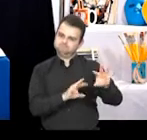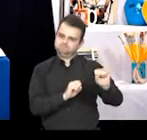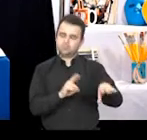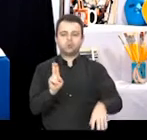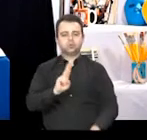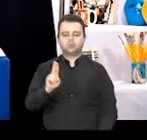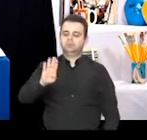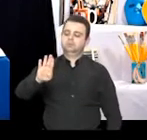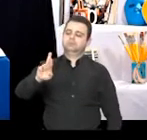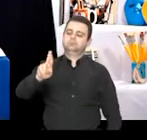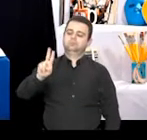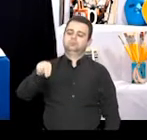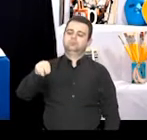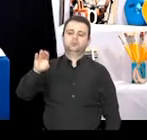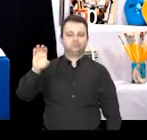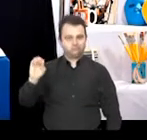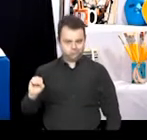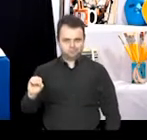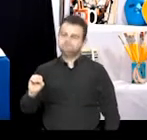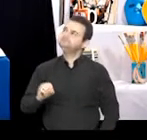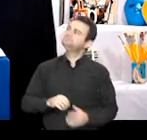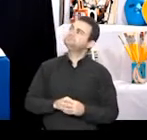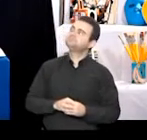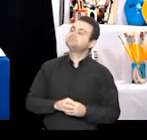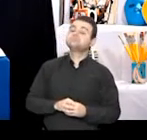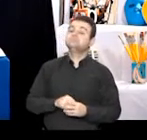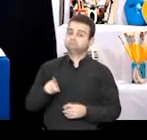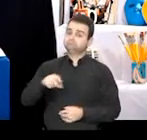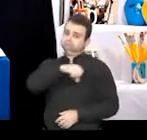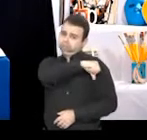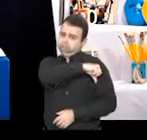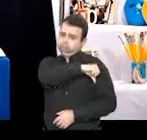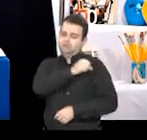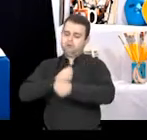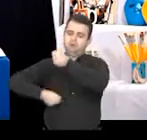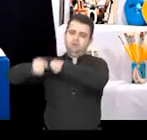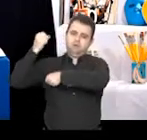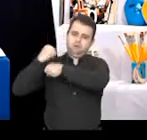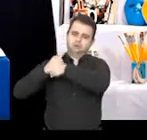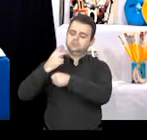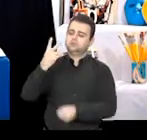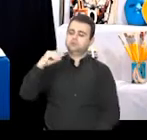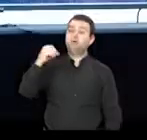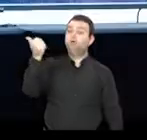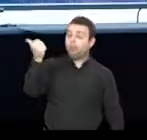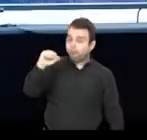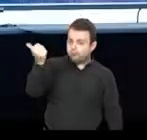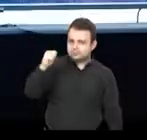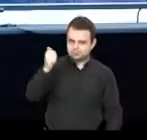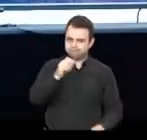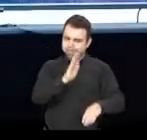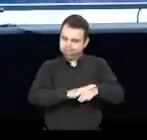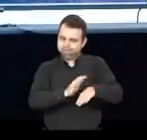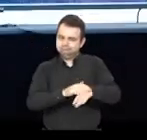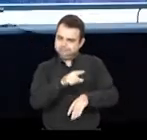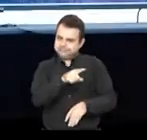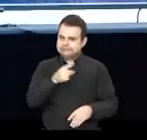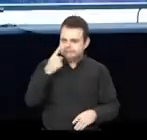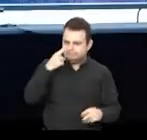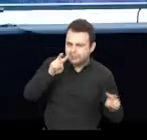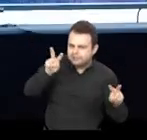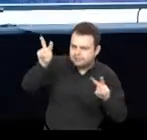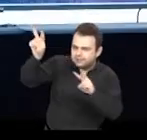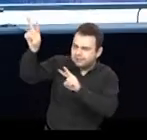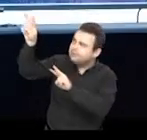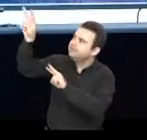o Bruno Marrega, que fez essa releitura no nono ano, no ano de 2011. Observem bem